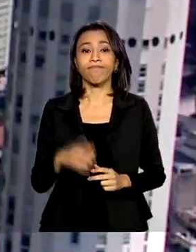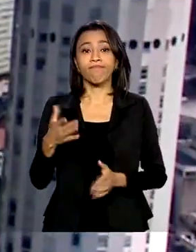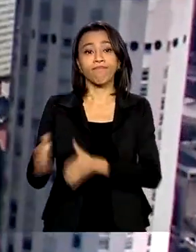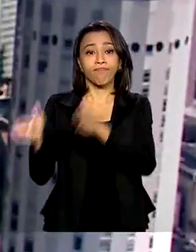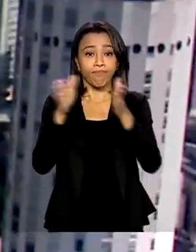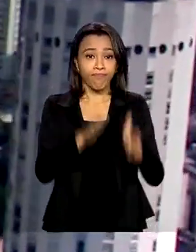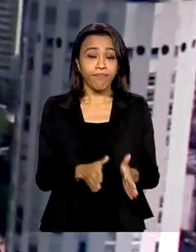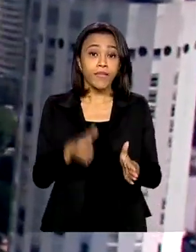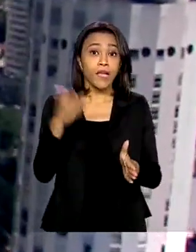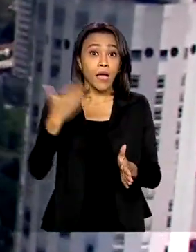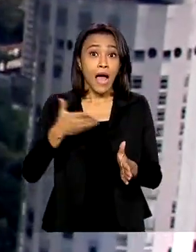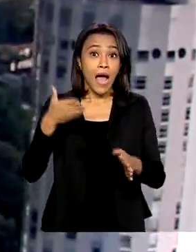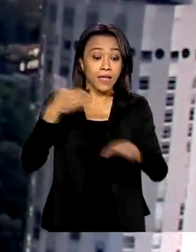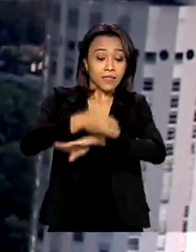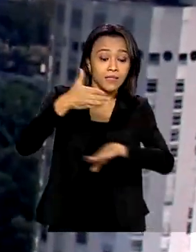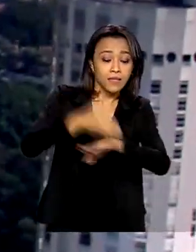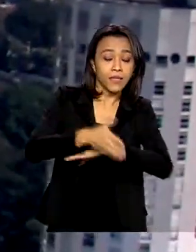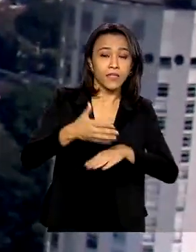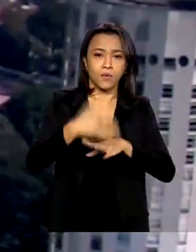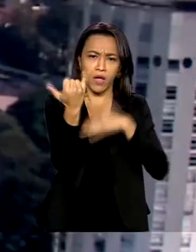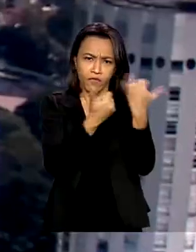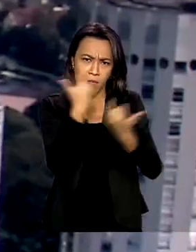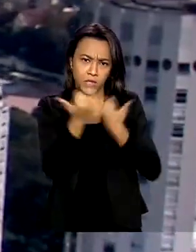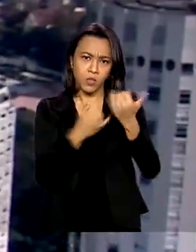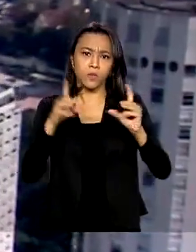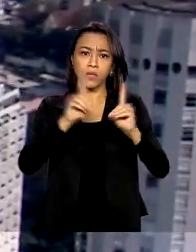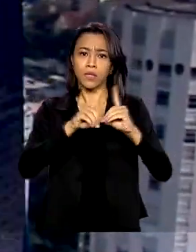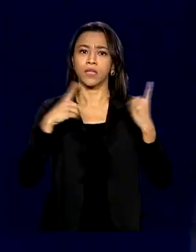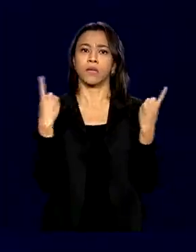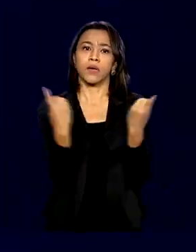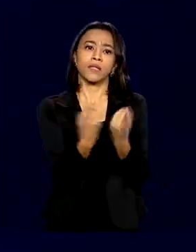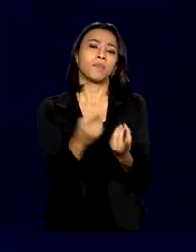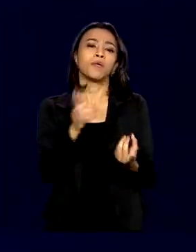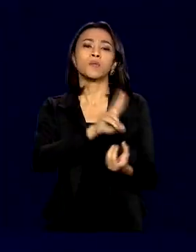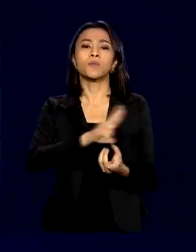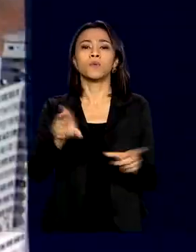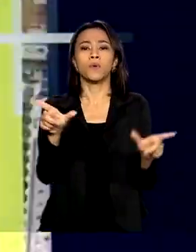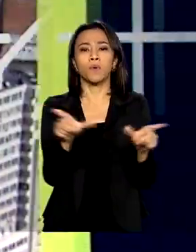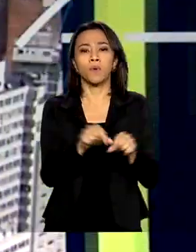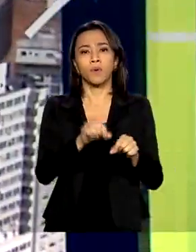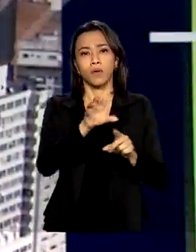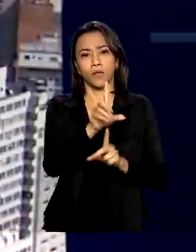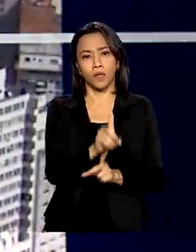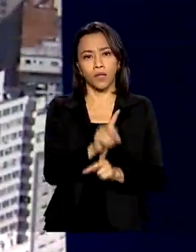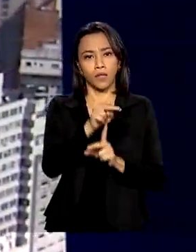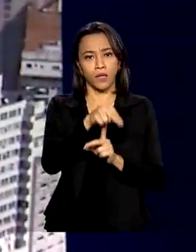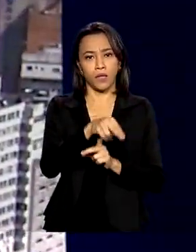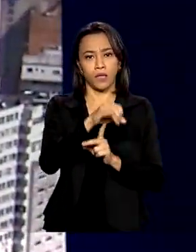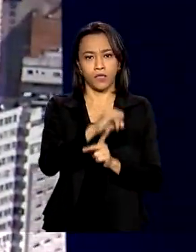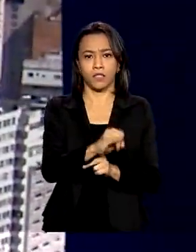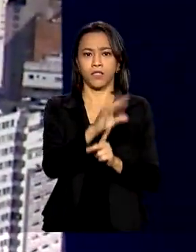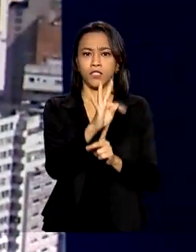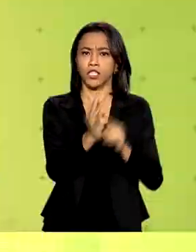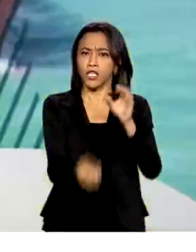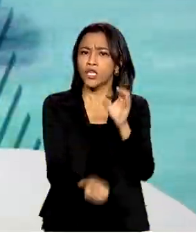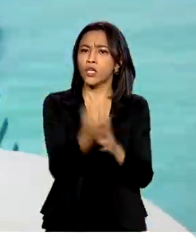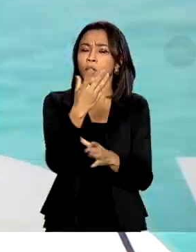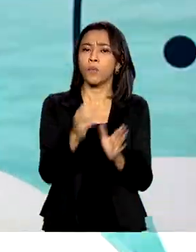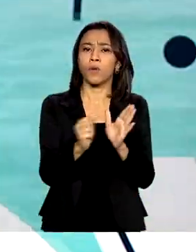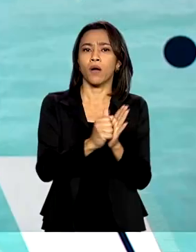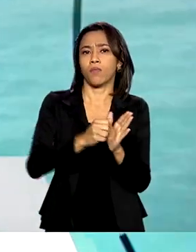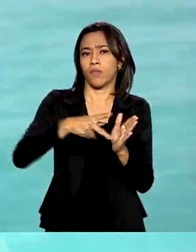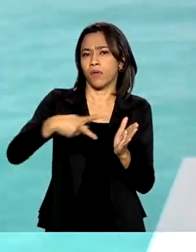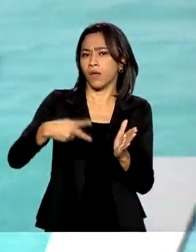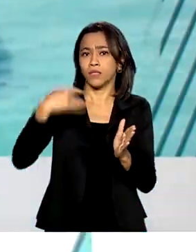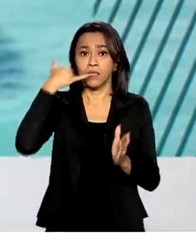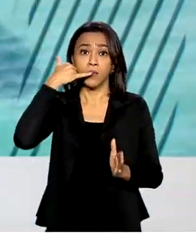ampliar o acesso à informação, o Departamento Nacional de Infraestrutura de Transportes, DENIT, criou um aplicativo de celular